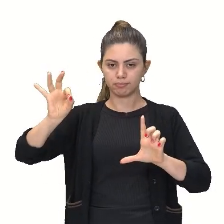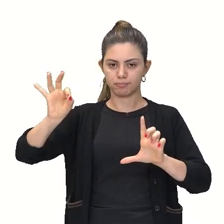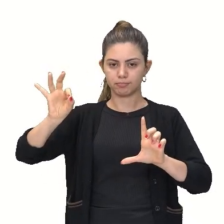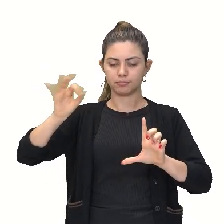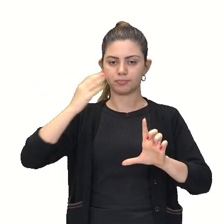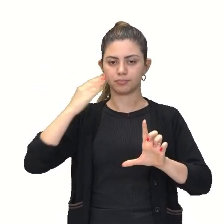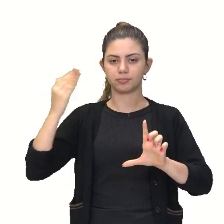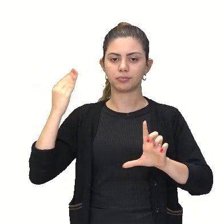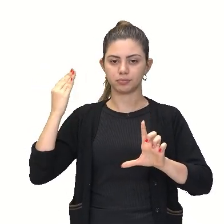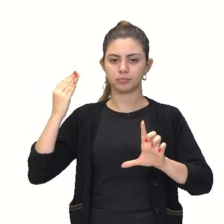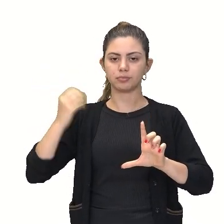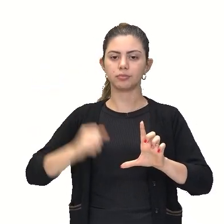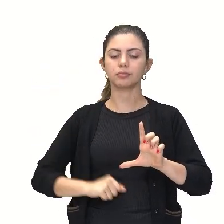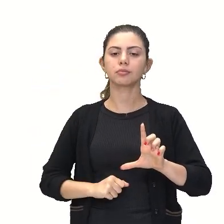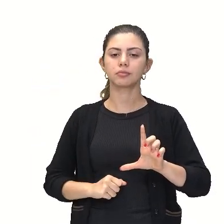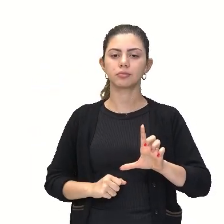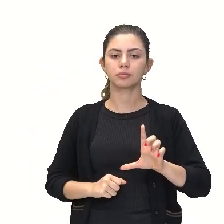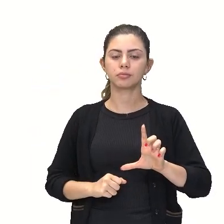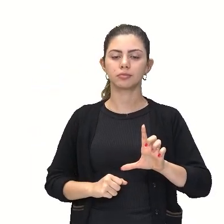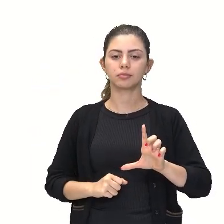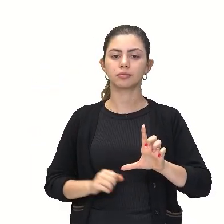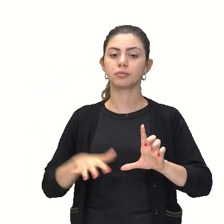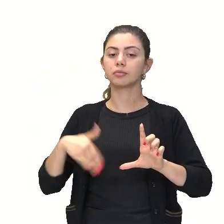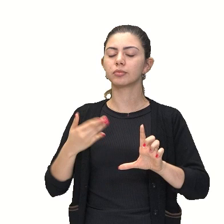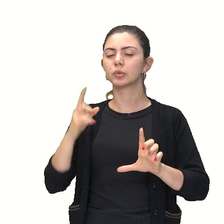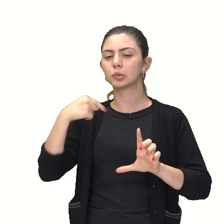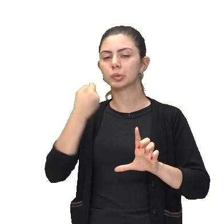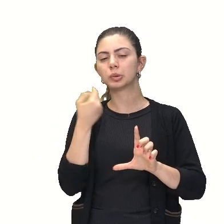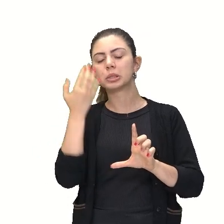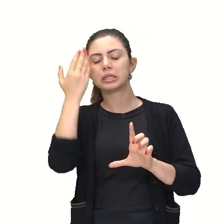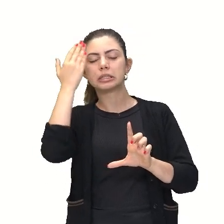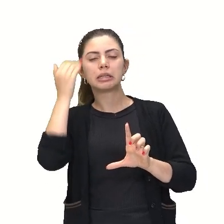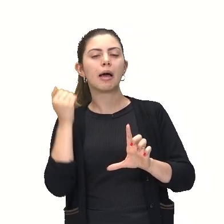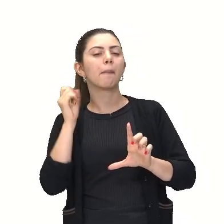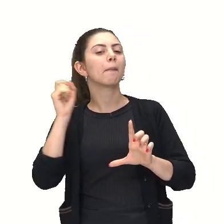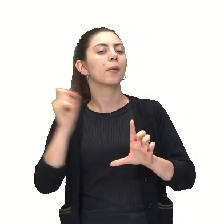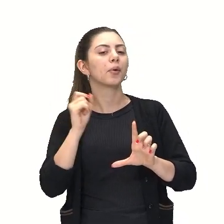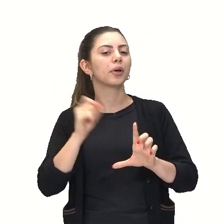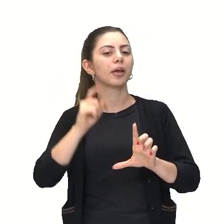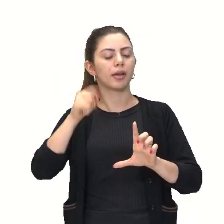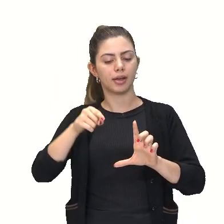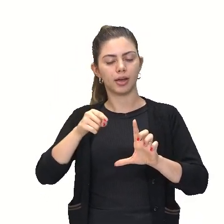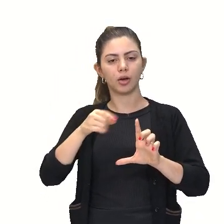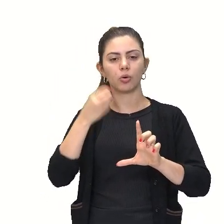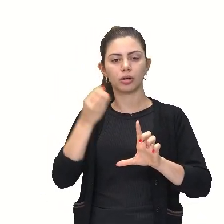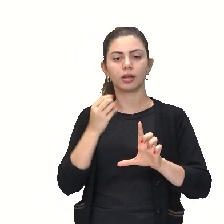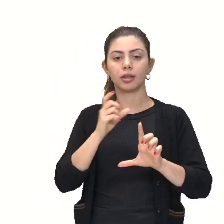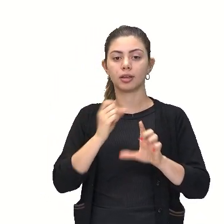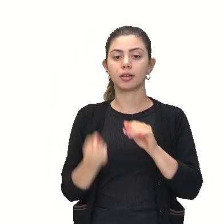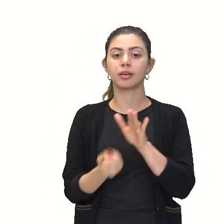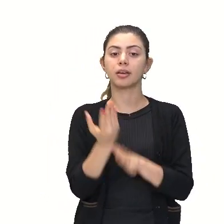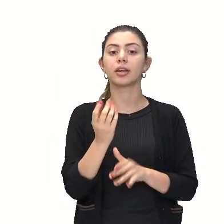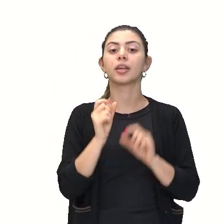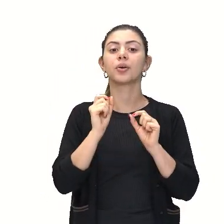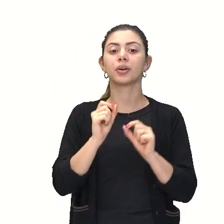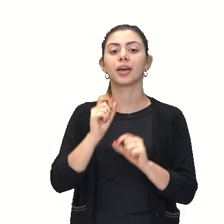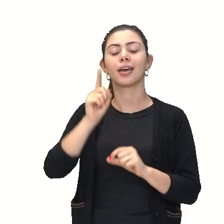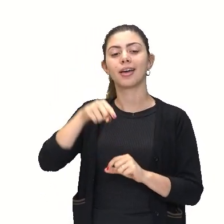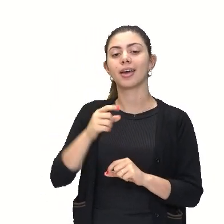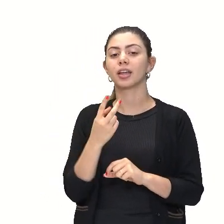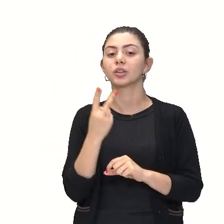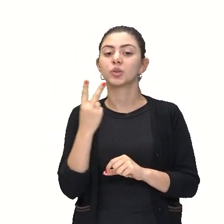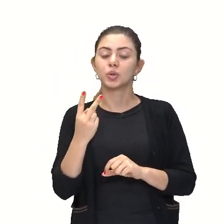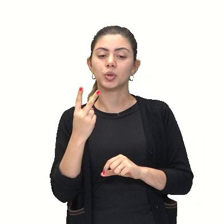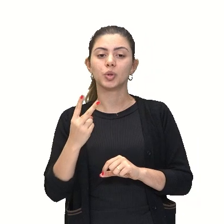aqui a diagonal, eu consigo ter o quê, ó? Eu consigo ter dois triângulos, pessoal.